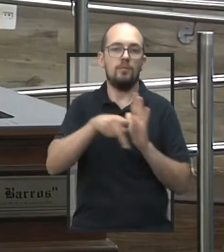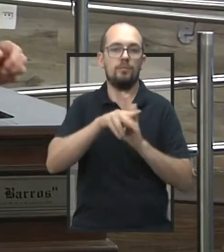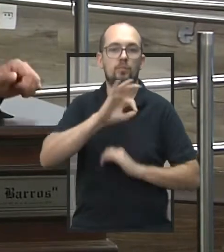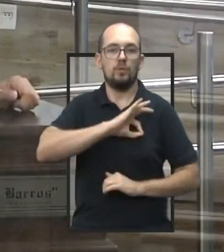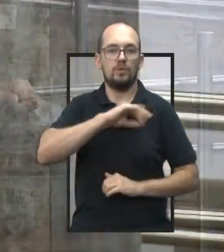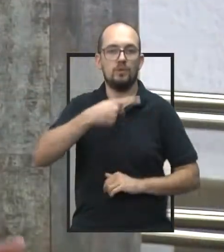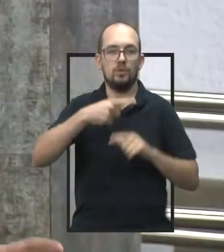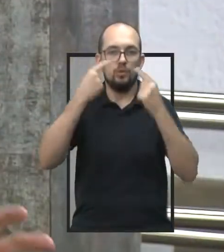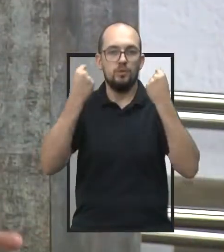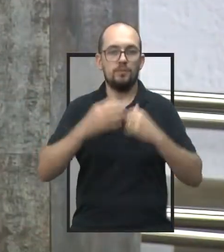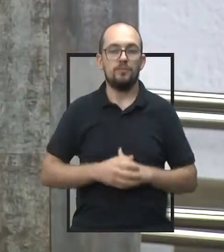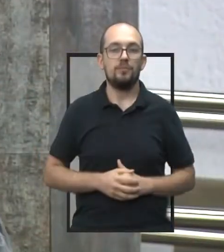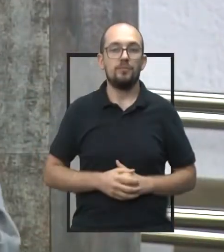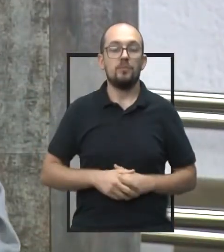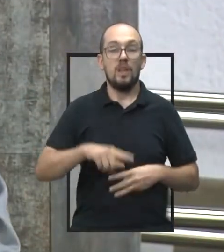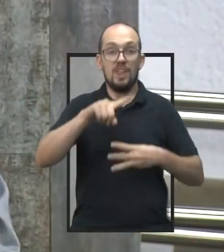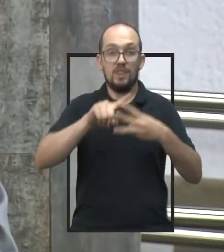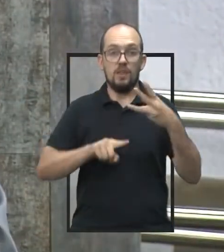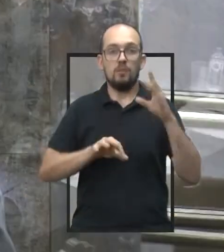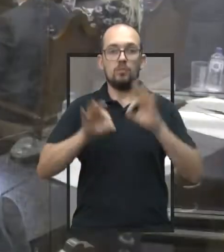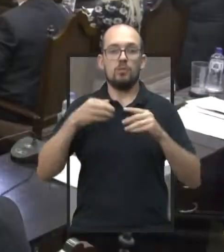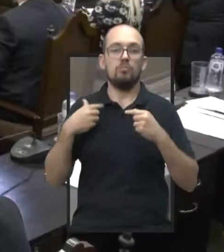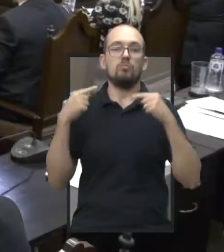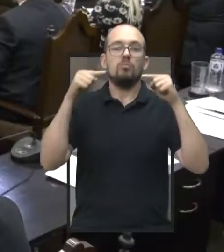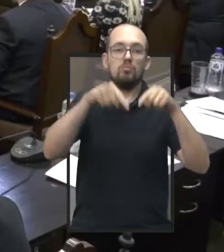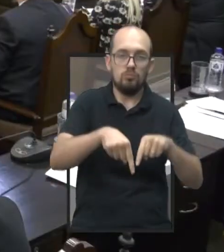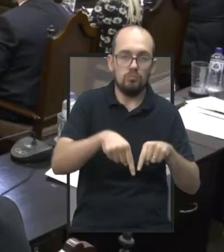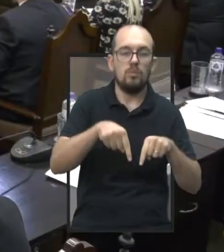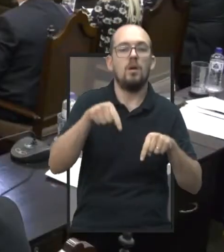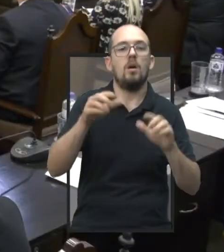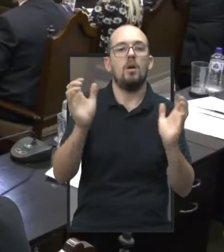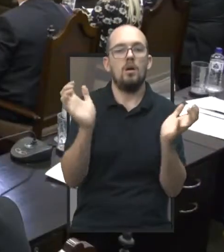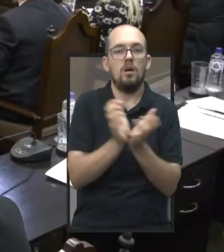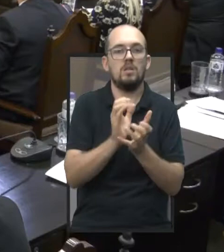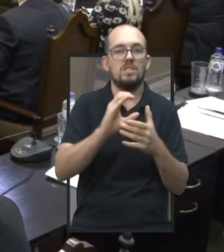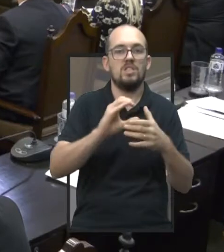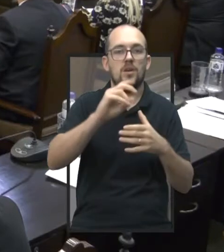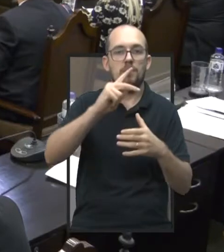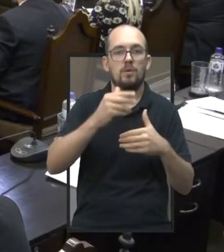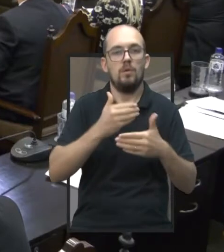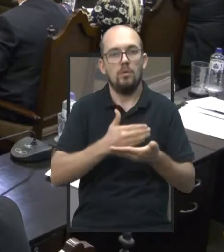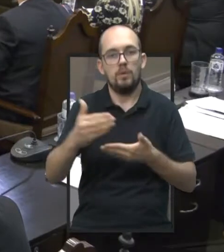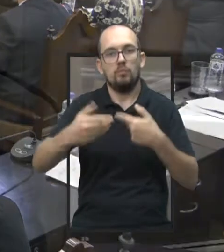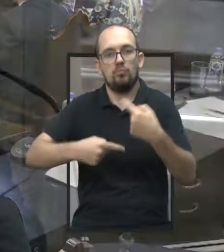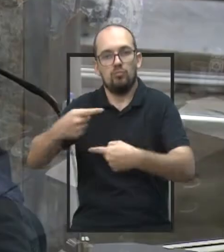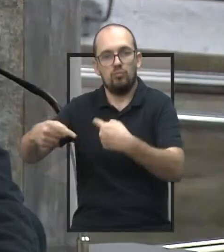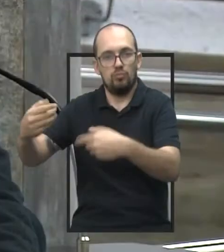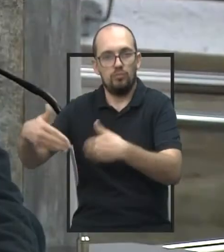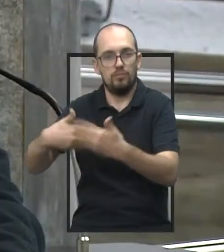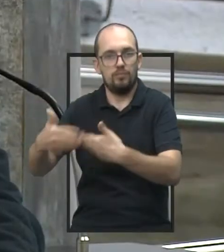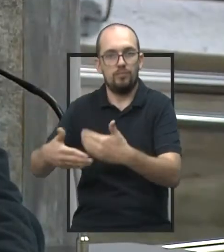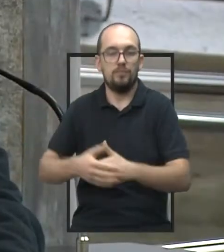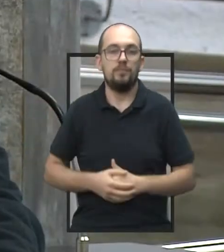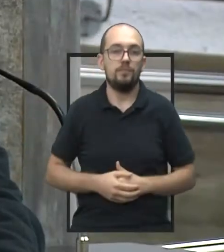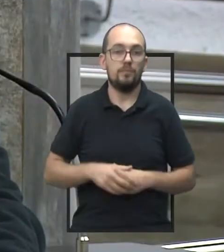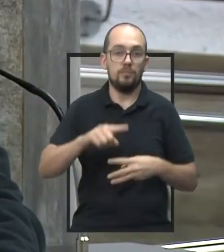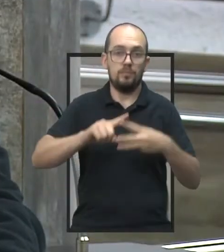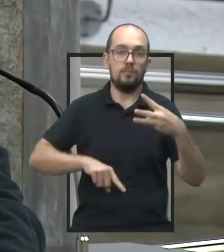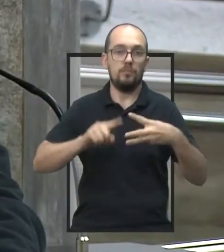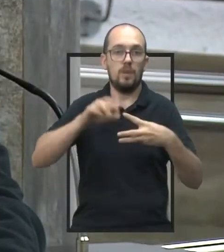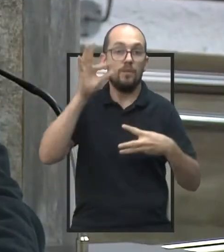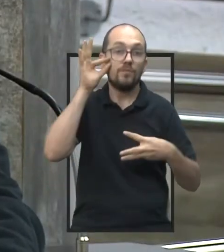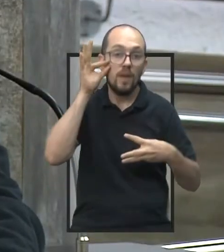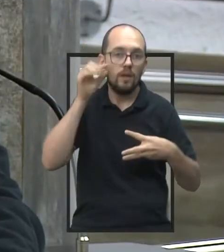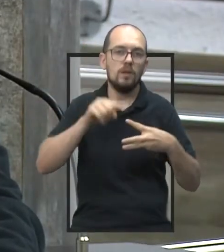de Jaú. Três projetos entraram para deliberação nas comissões permanentes. Do vereador Wagner Brasil,